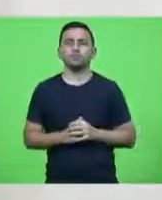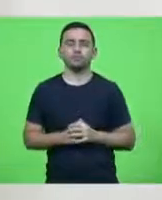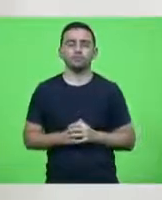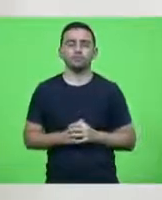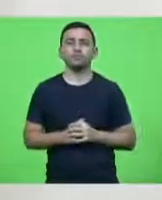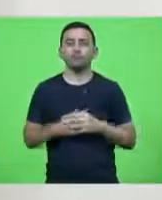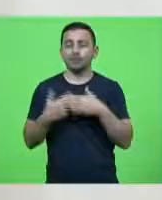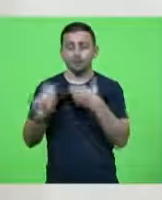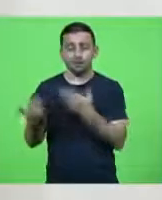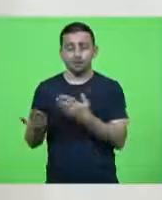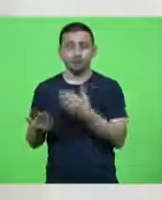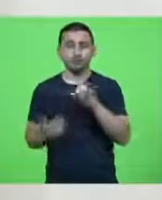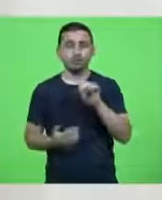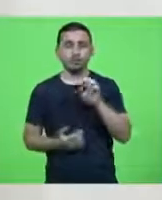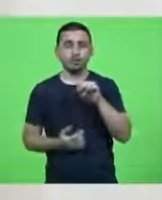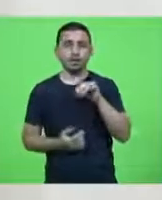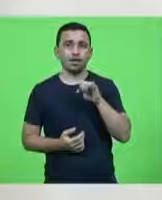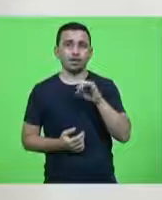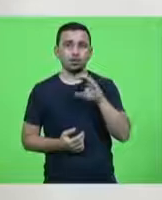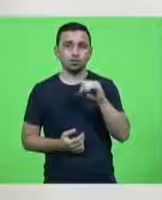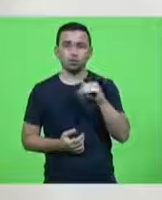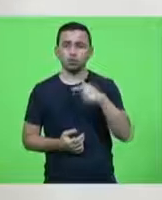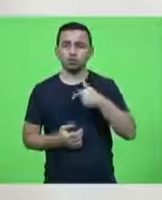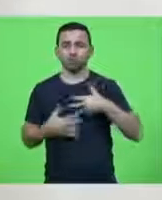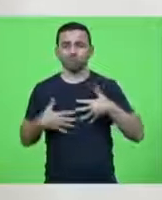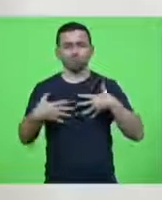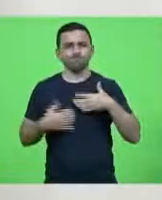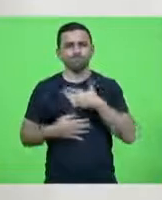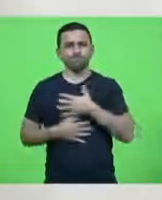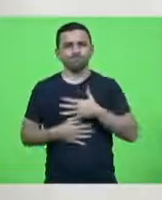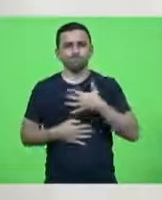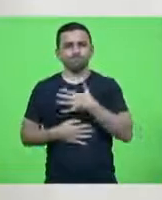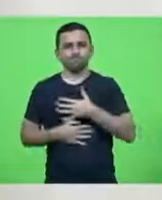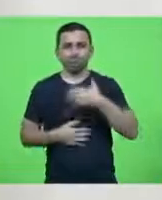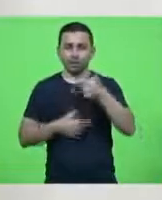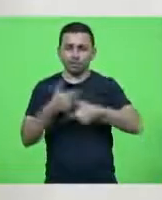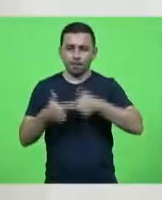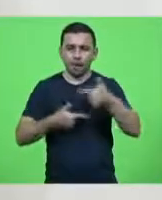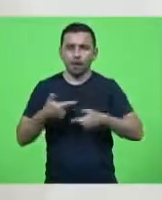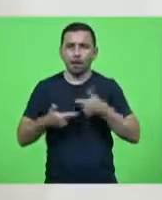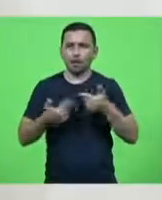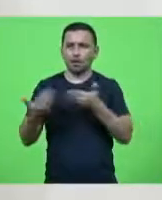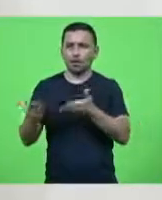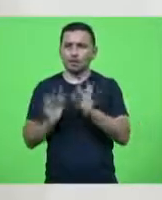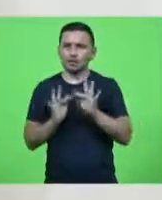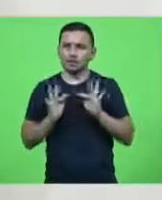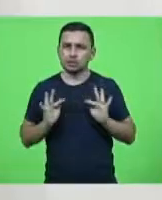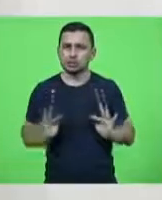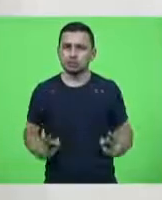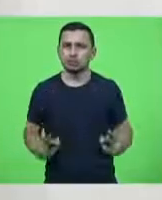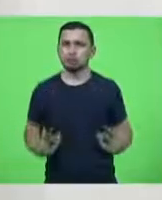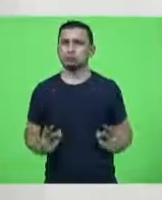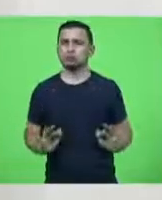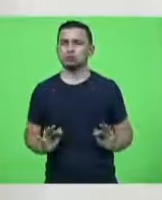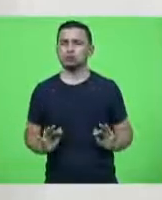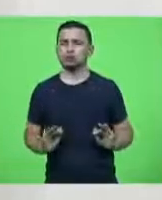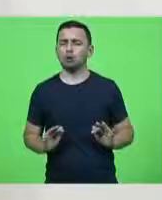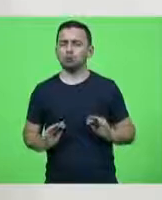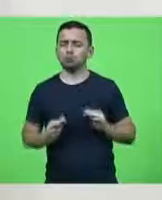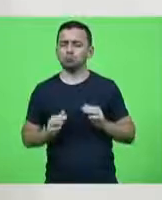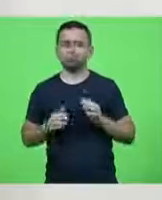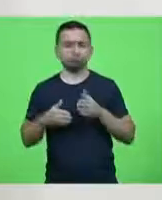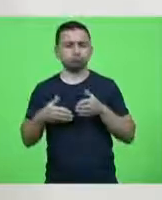Genésio me causou bastante orgulho, pelo trabalho, pela simplicidade, pela humildade que tinha de conduzir